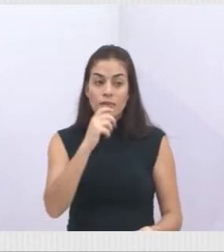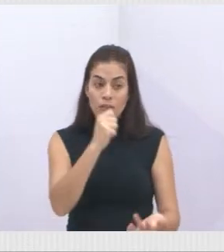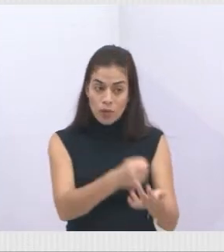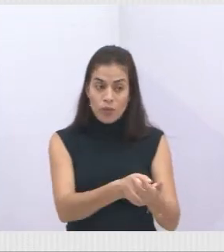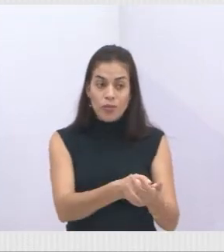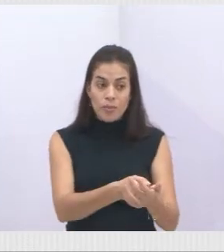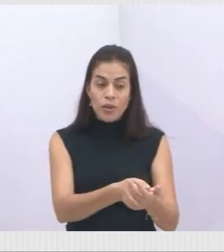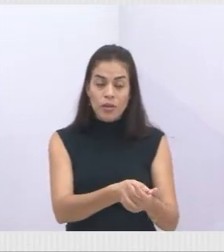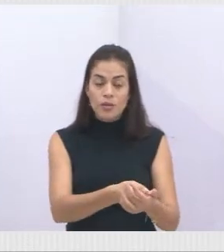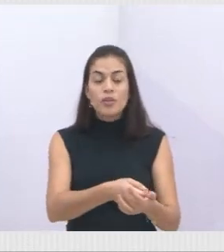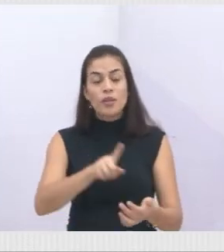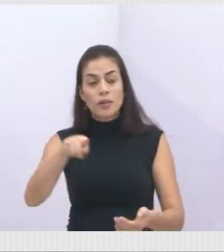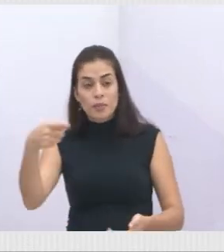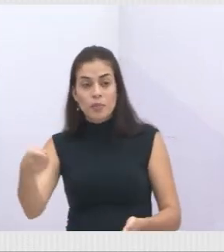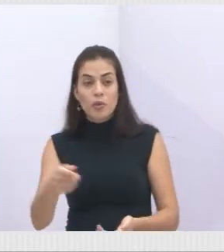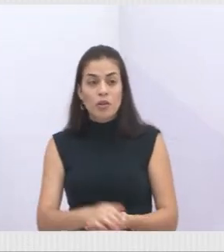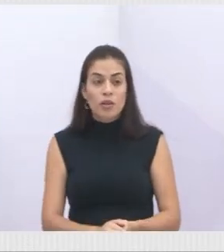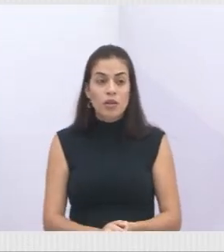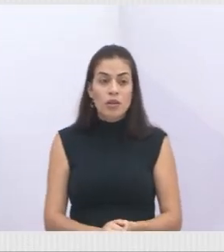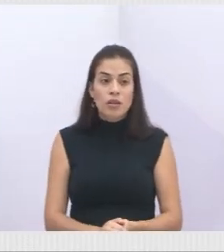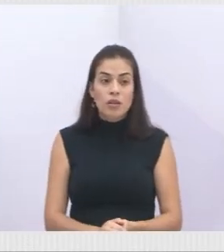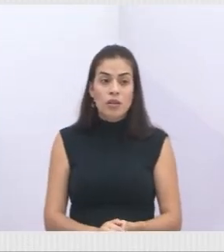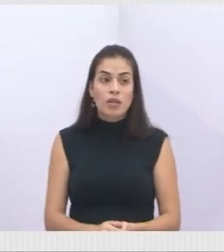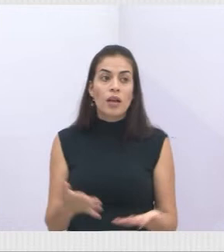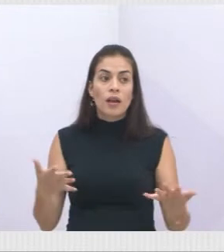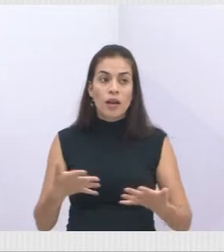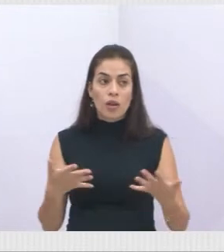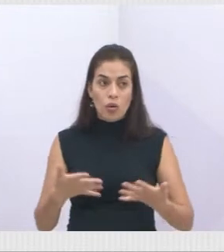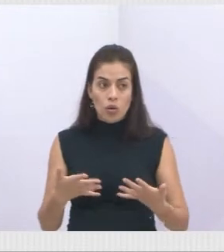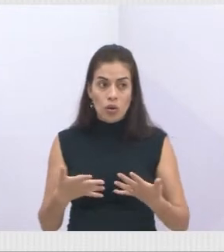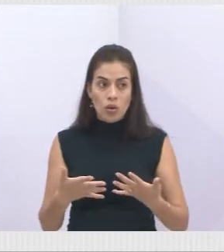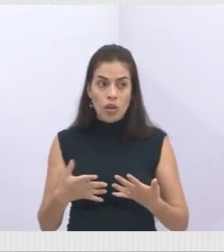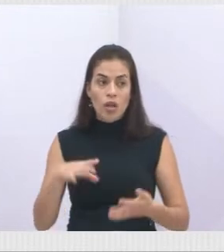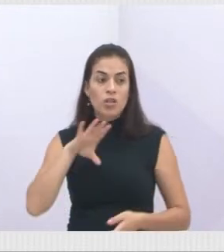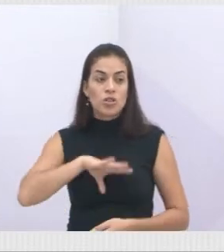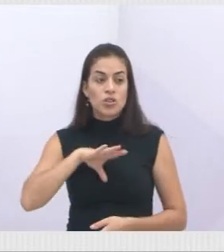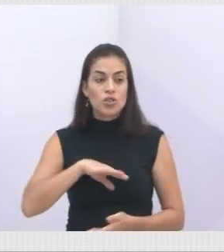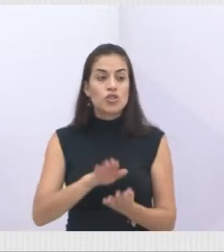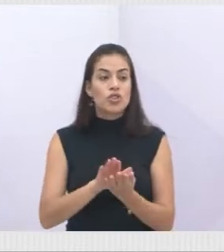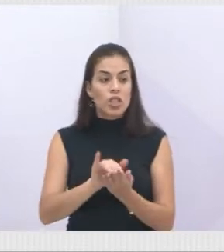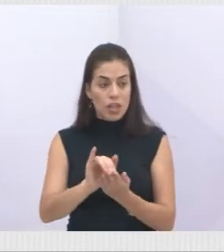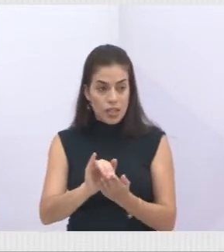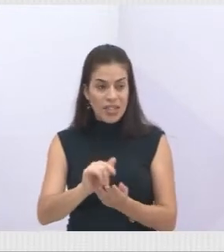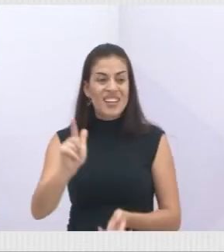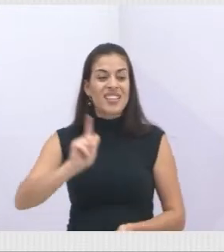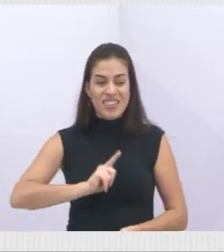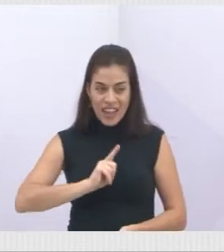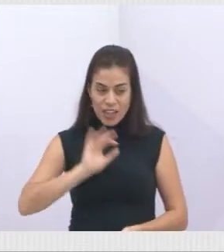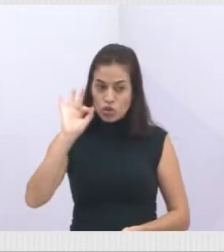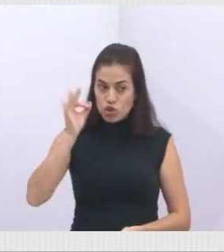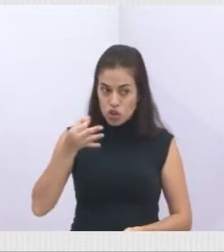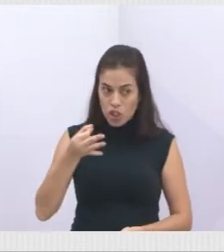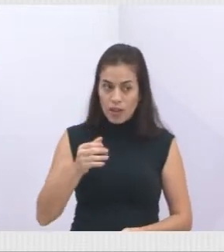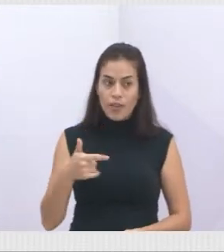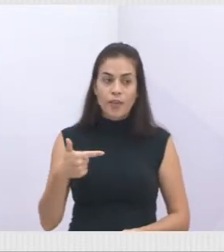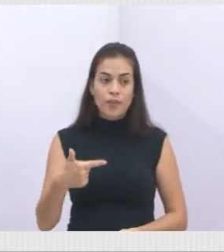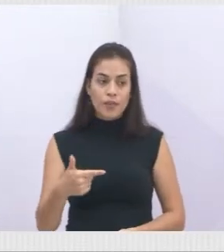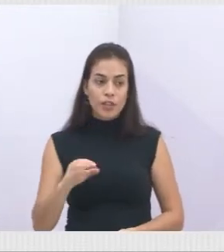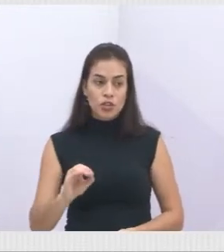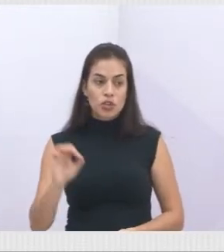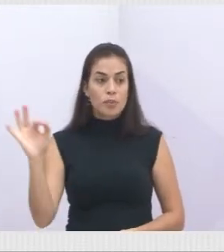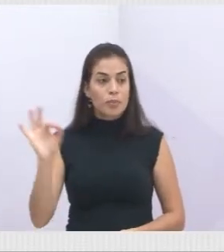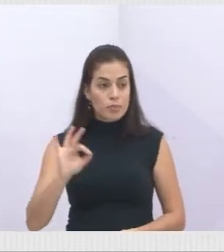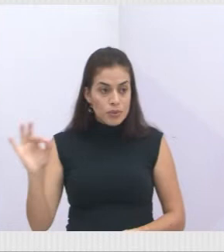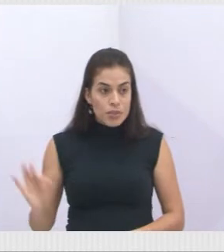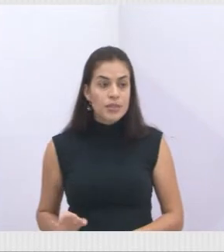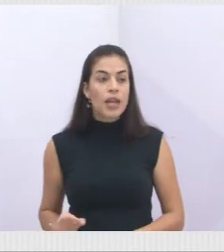que o município de Jacareí, agora tem 20% já de cobertura florestal, né? Então, é uma meta que a